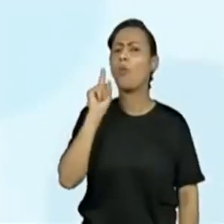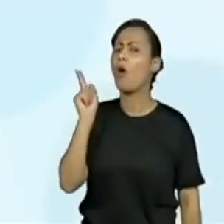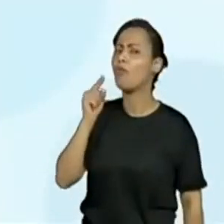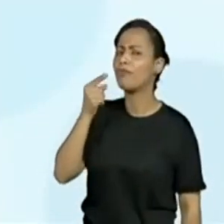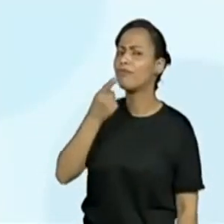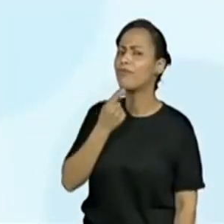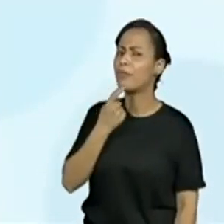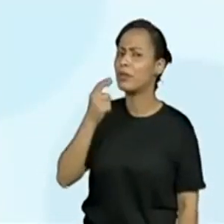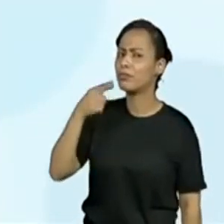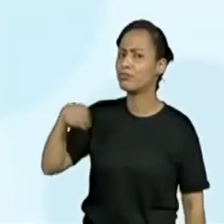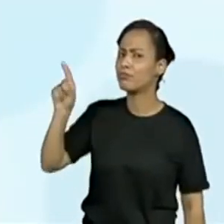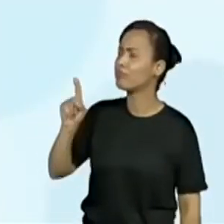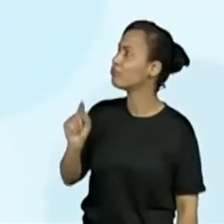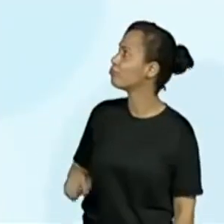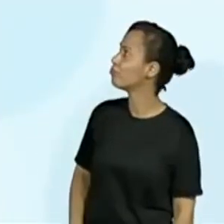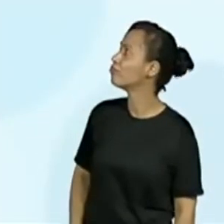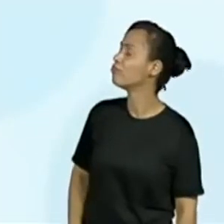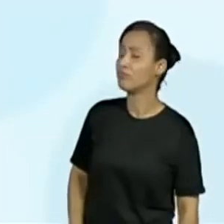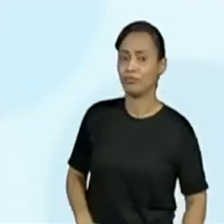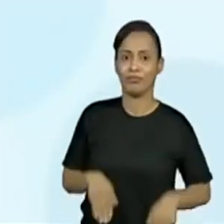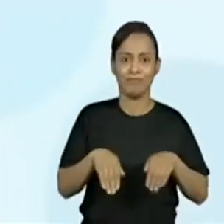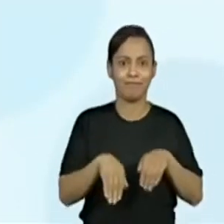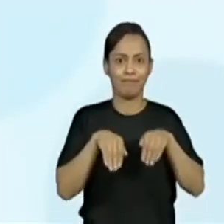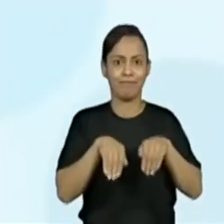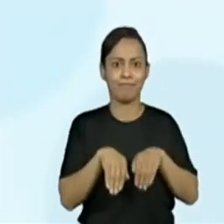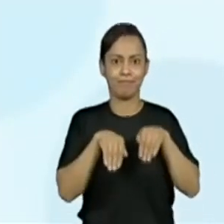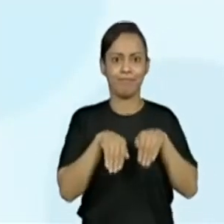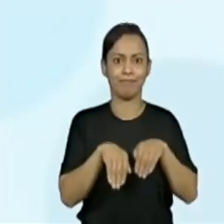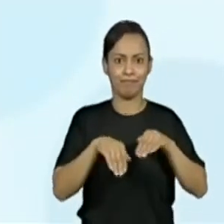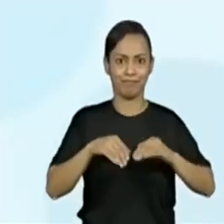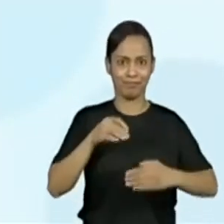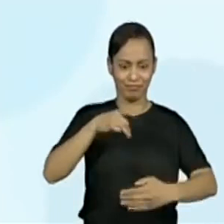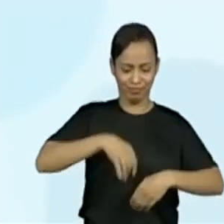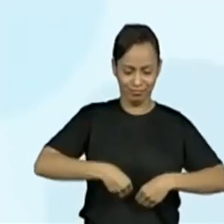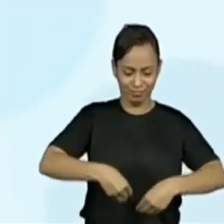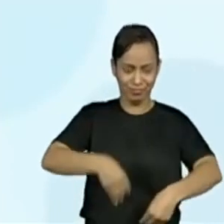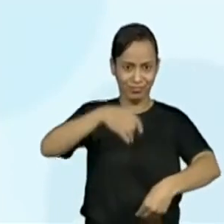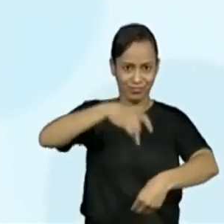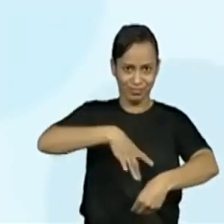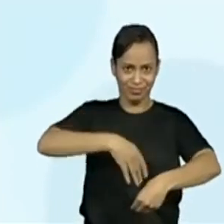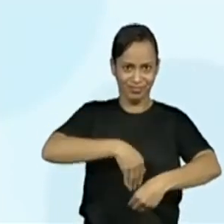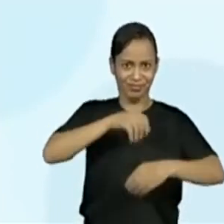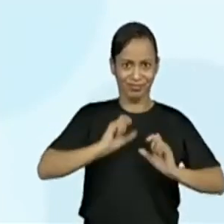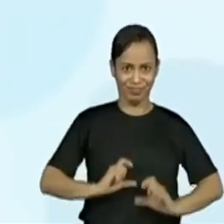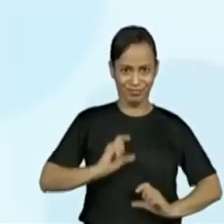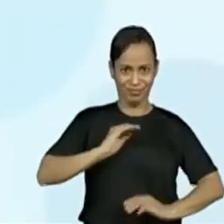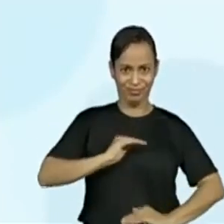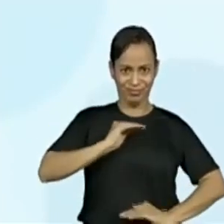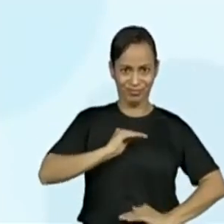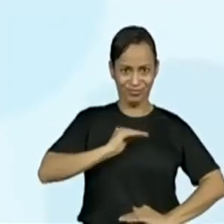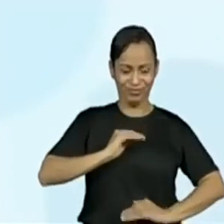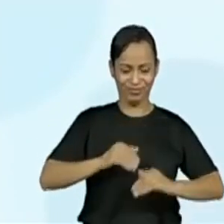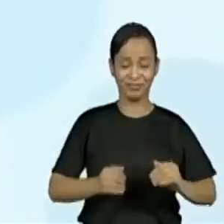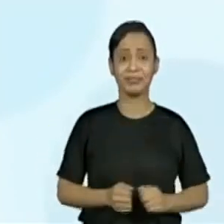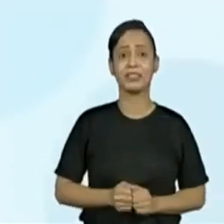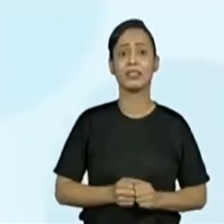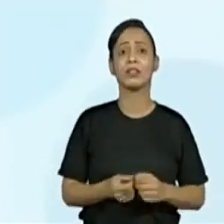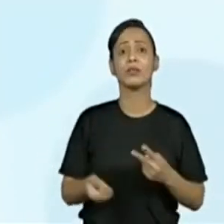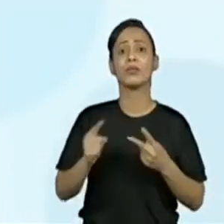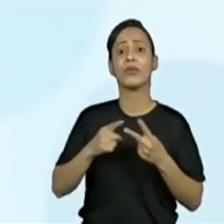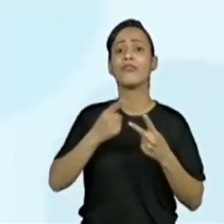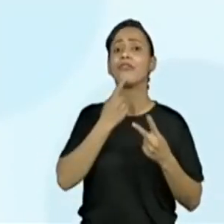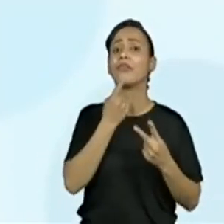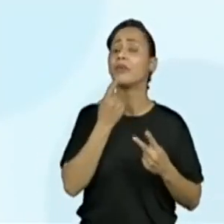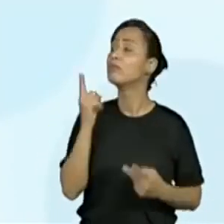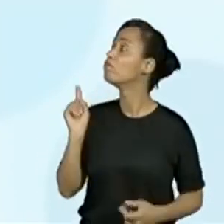o canguru e vai ser o jabuti. Então, estão destacados aí. Nós não vamos